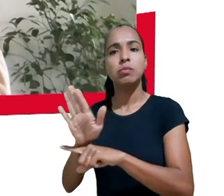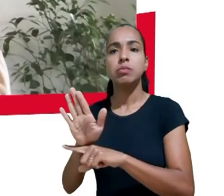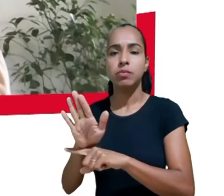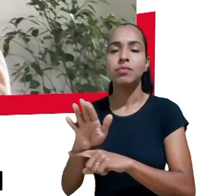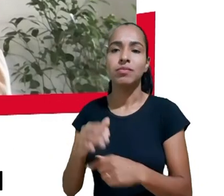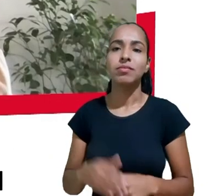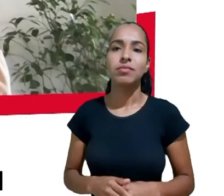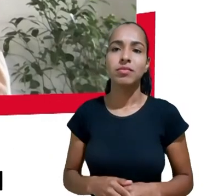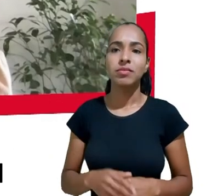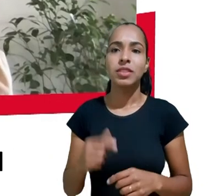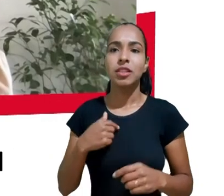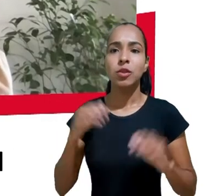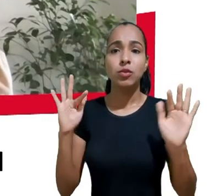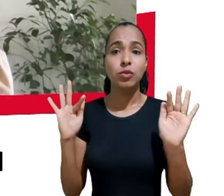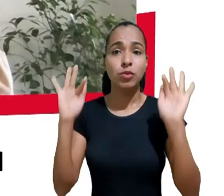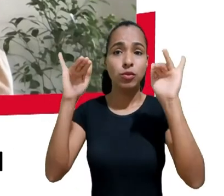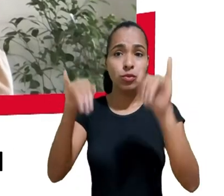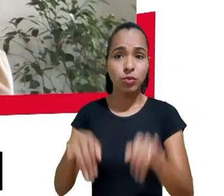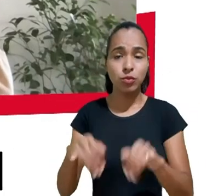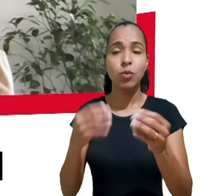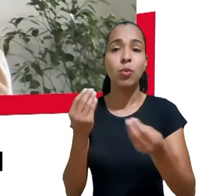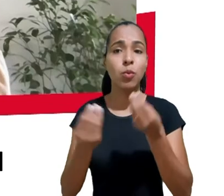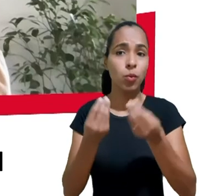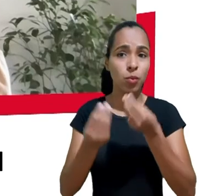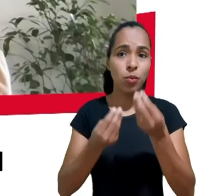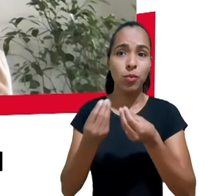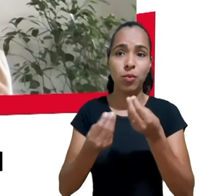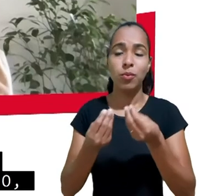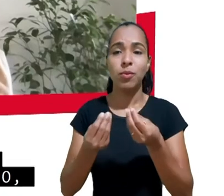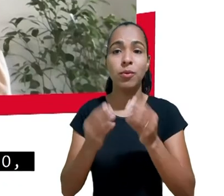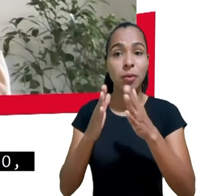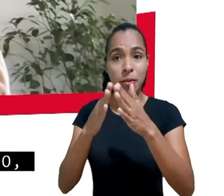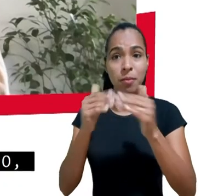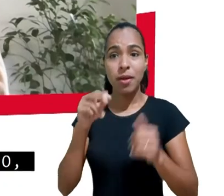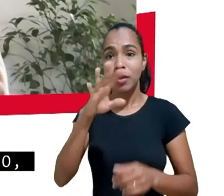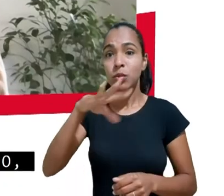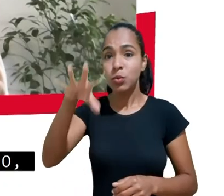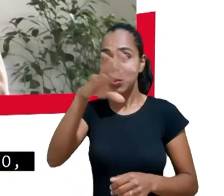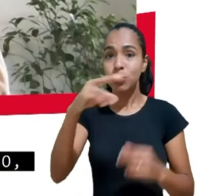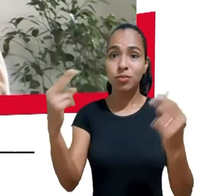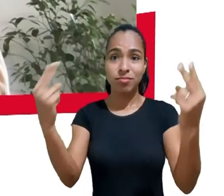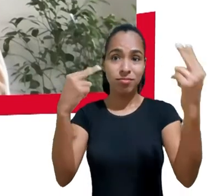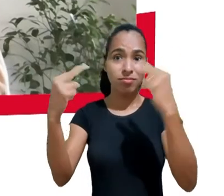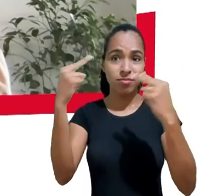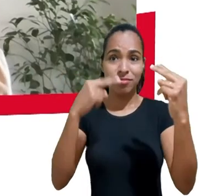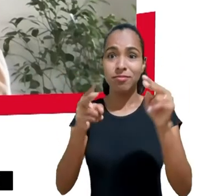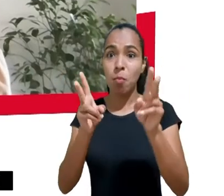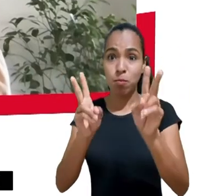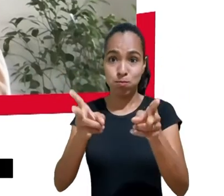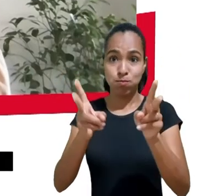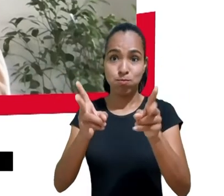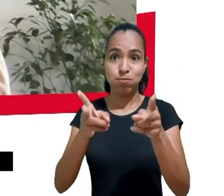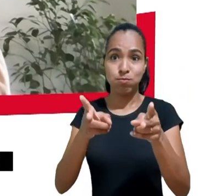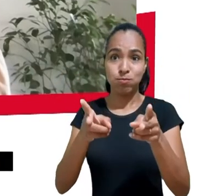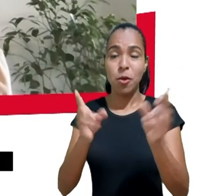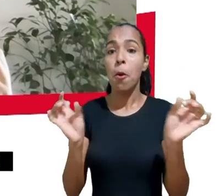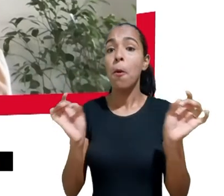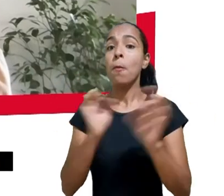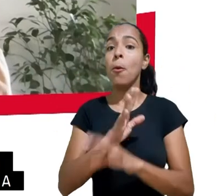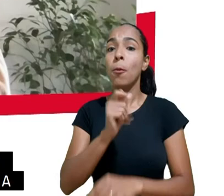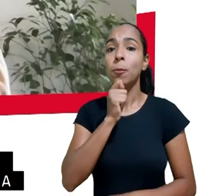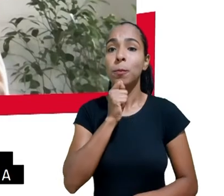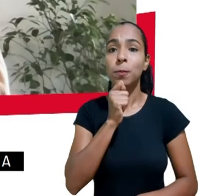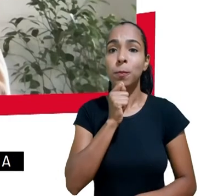Criança e Consumo mas peço para que vocês que estão nos assistindo que fiquem aí que a programação de hoje ainda não acabou ainda tem muita coisa pela